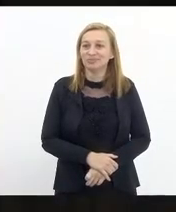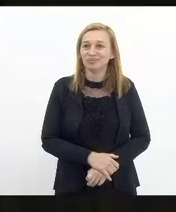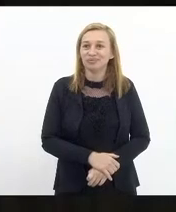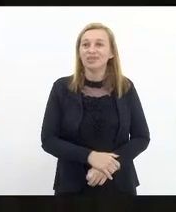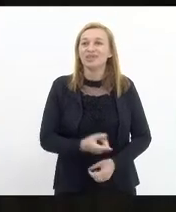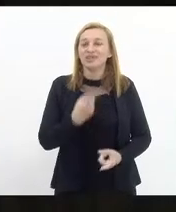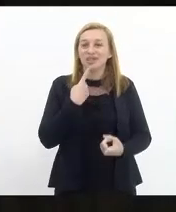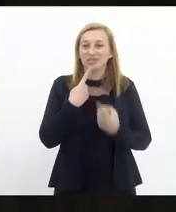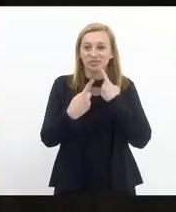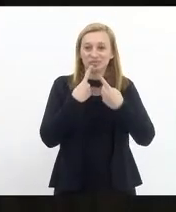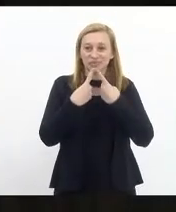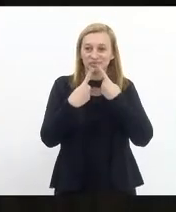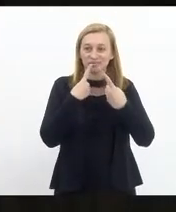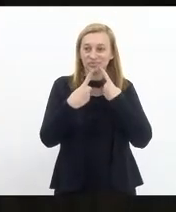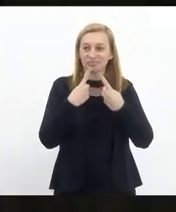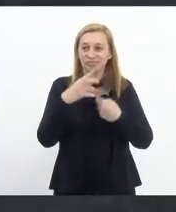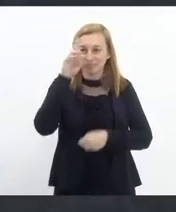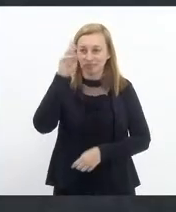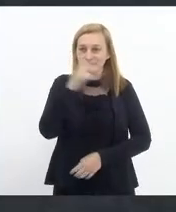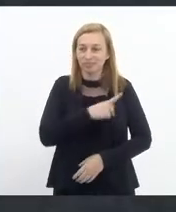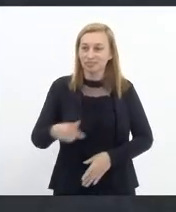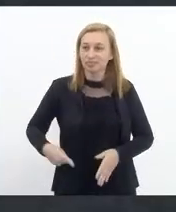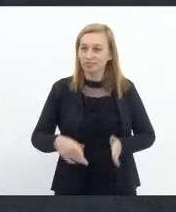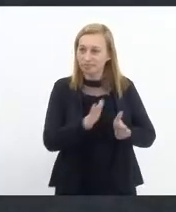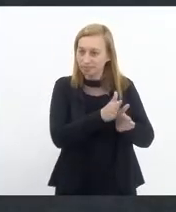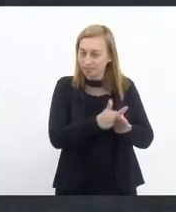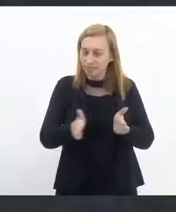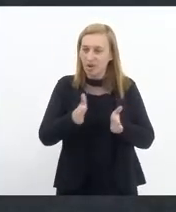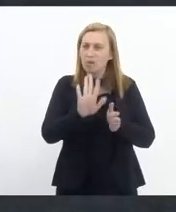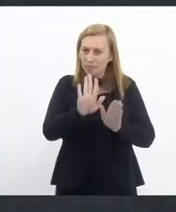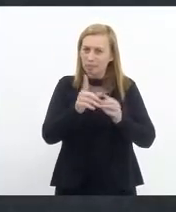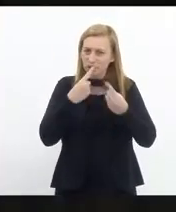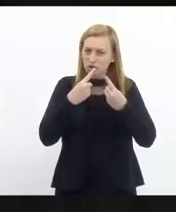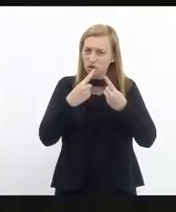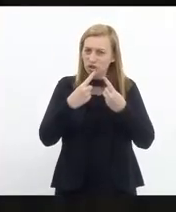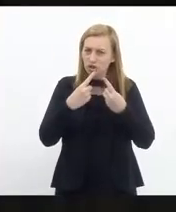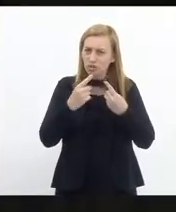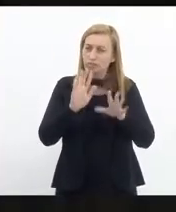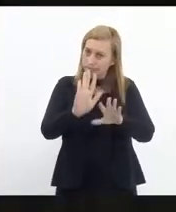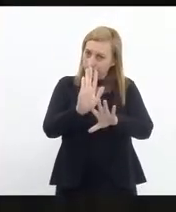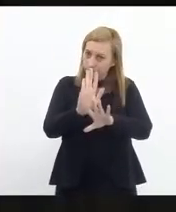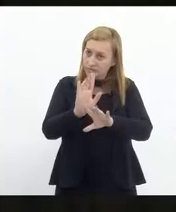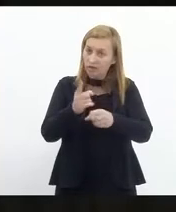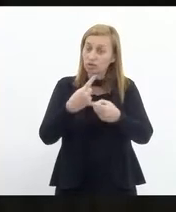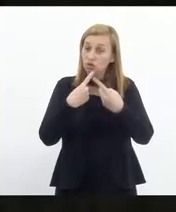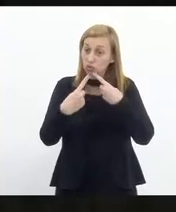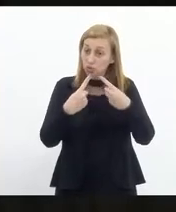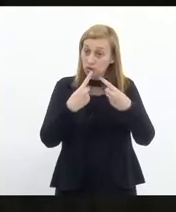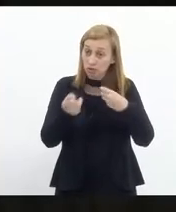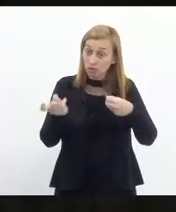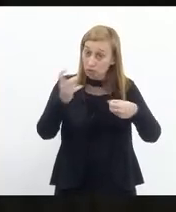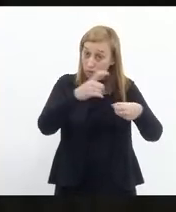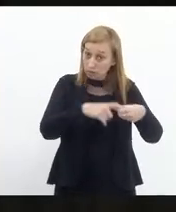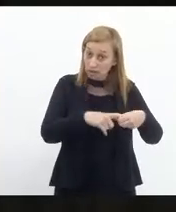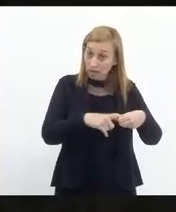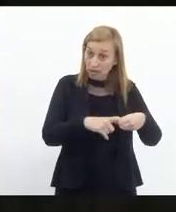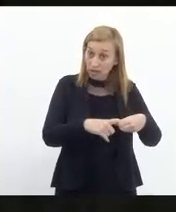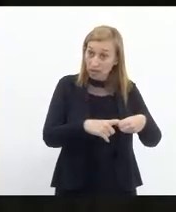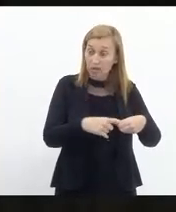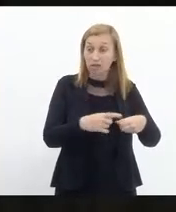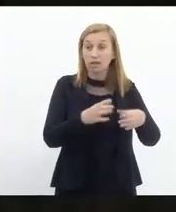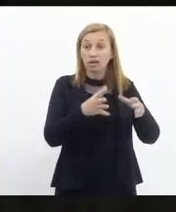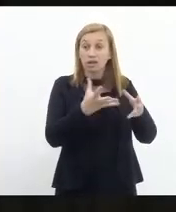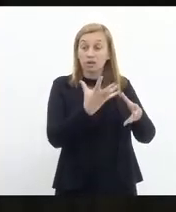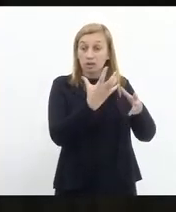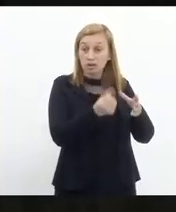Em discussão. Senhor presidente, questão de... Para discutir... Não, nós vamos discutir, vamos votar o parecer da comissão, favorável à